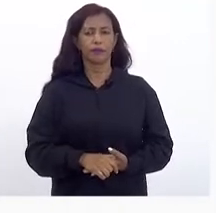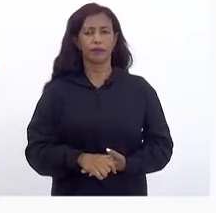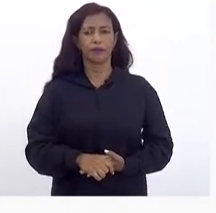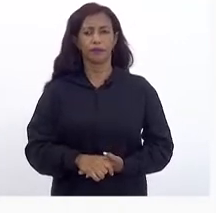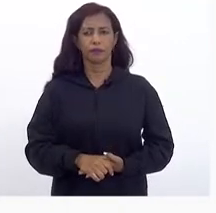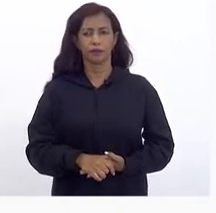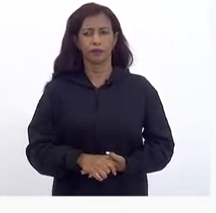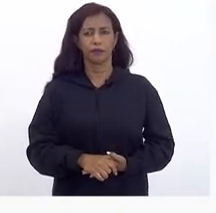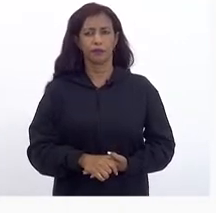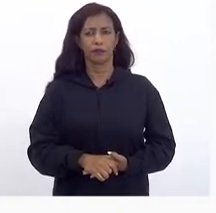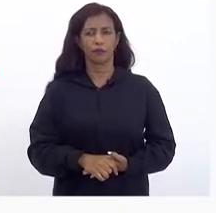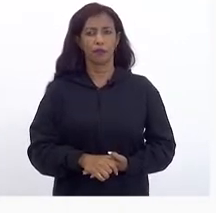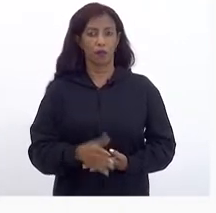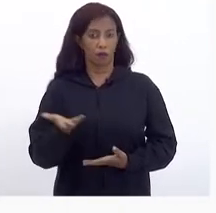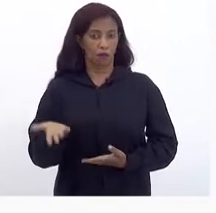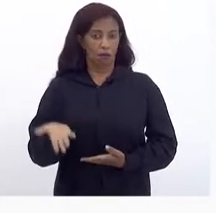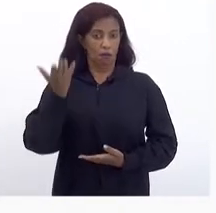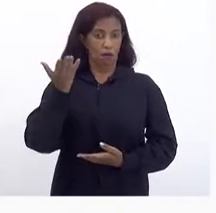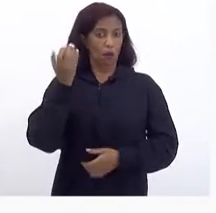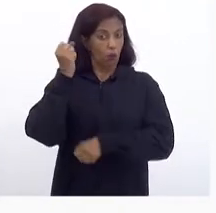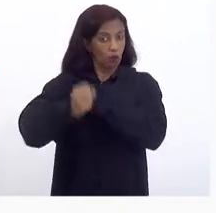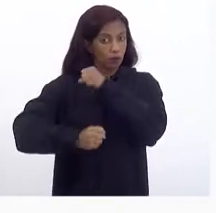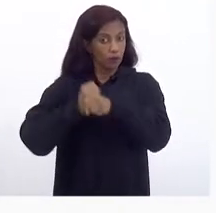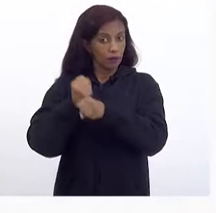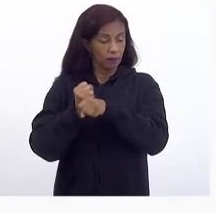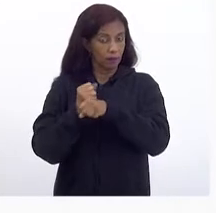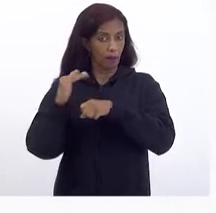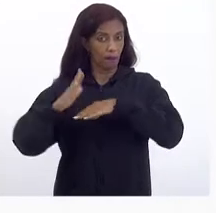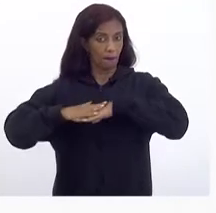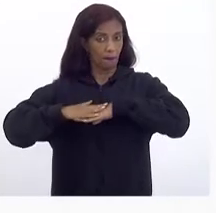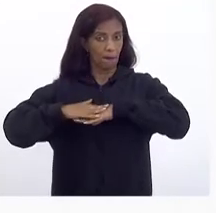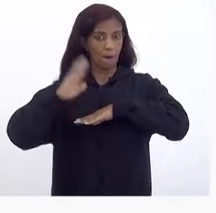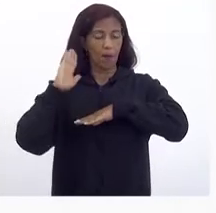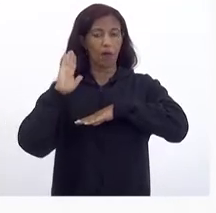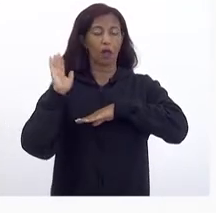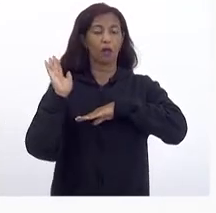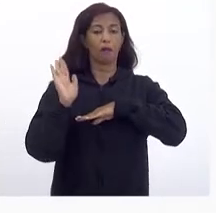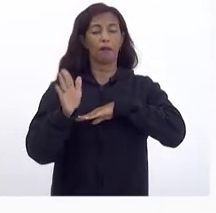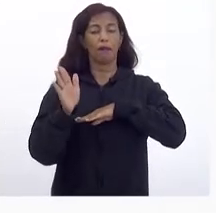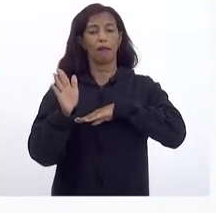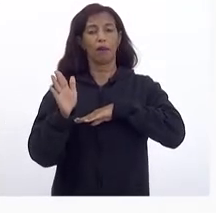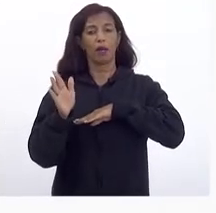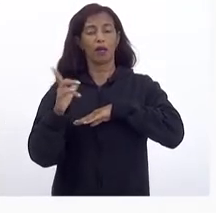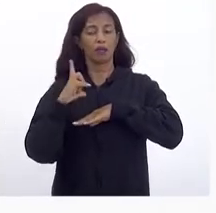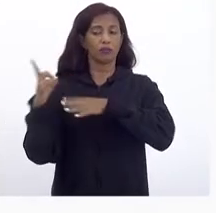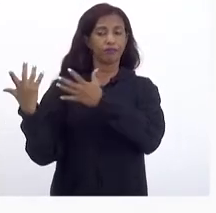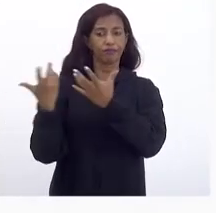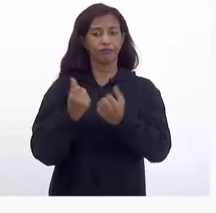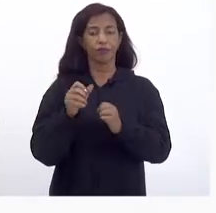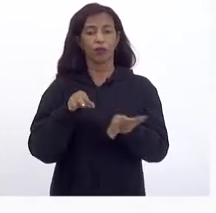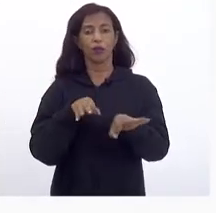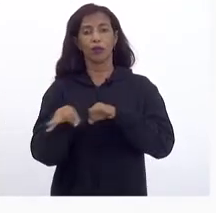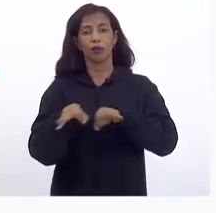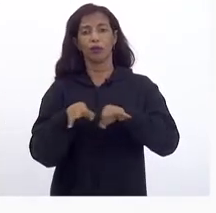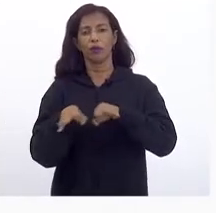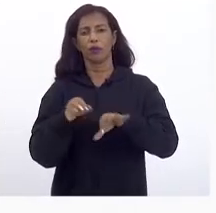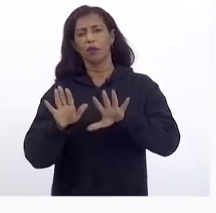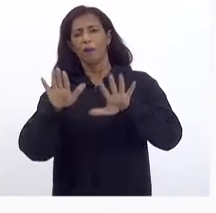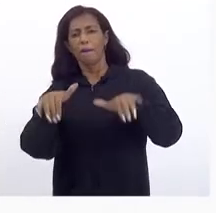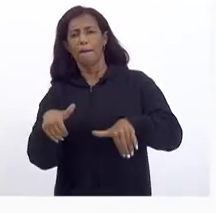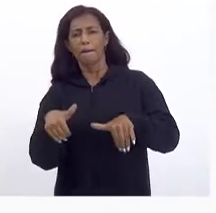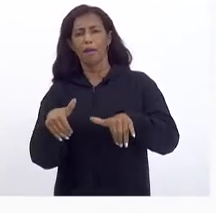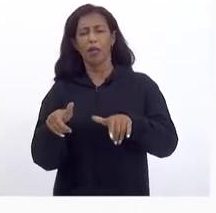Um crescimento Maior No ano Que vem Mas em tese Considerando De forma Também